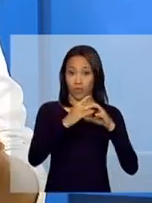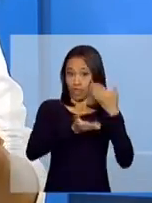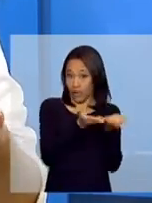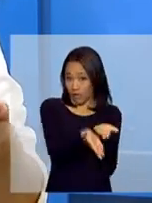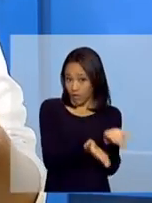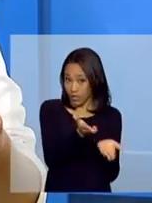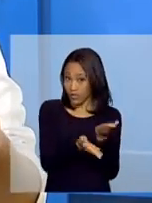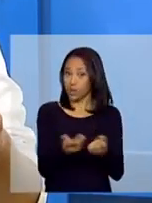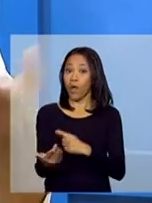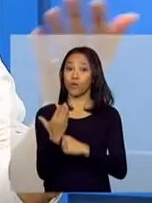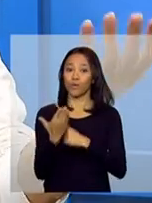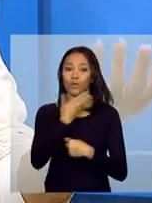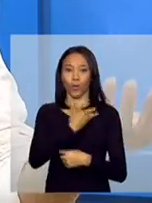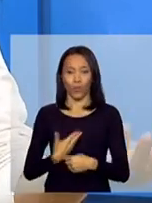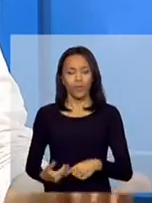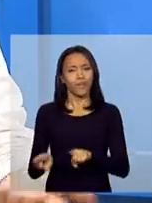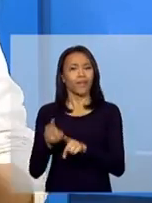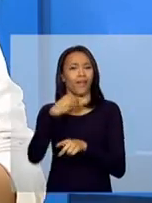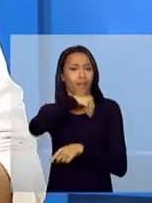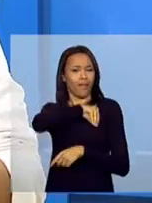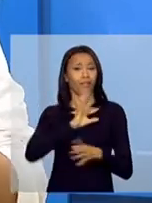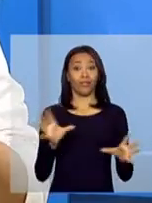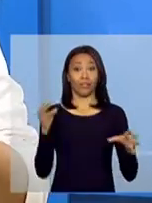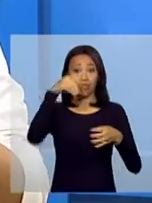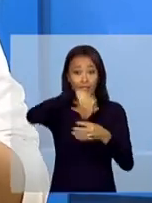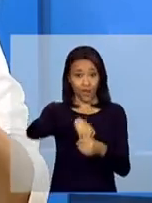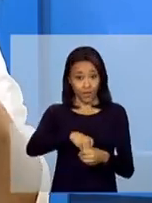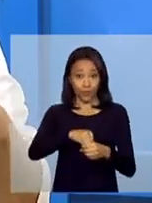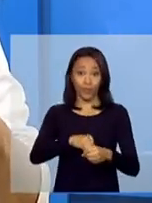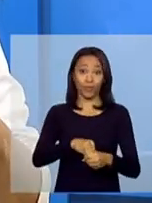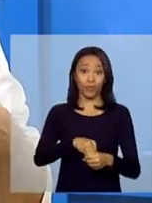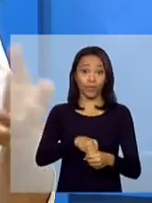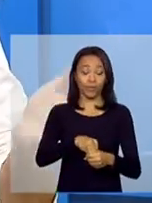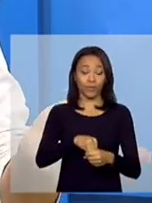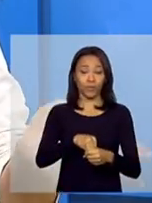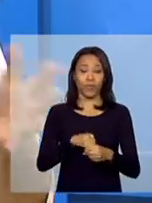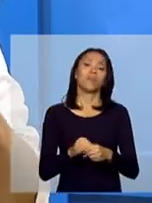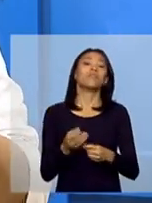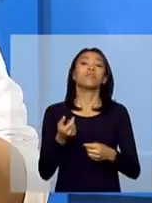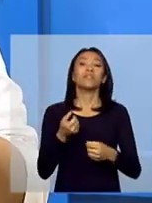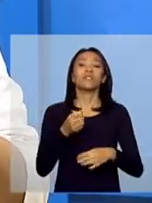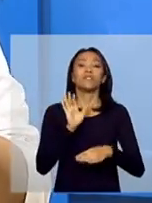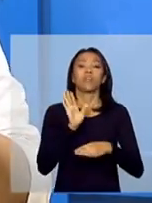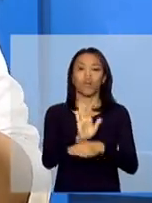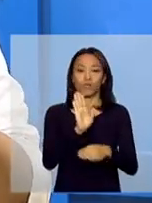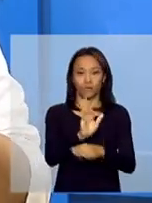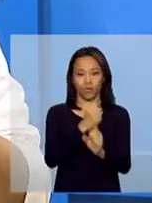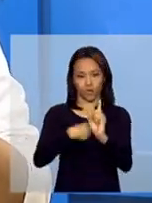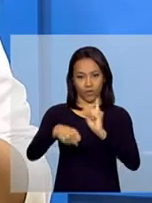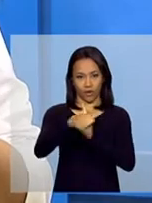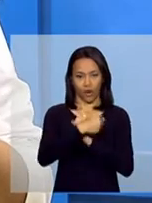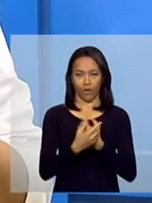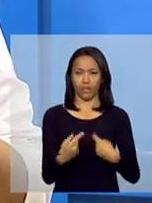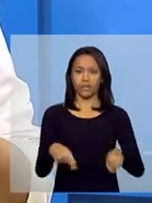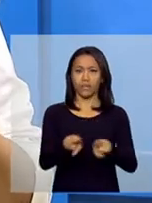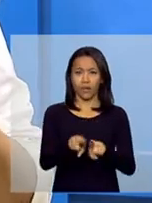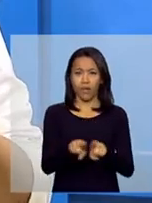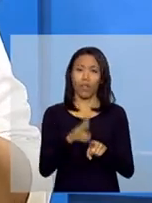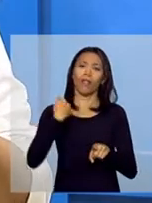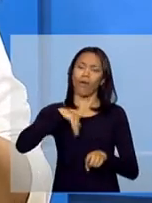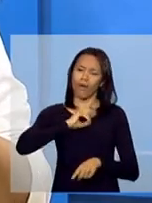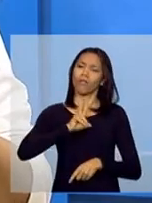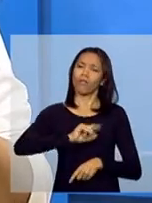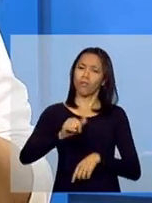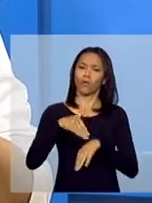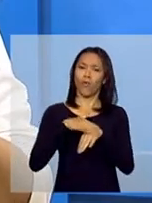benefício e renda dentro do sistema de assistência social. E também vamos falar sobre a